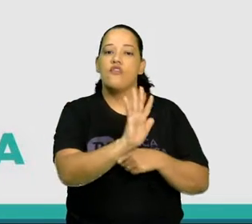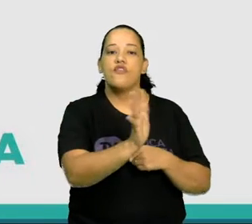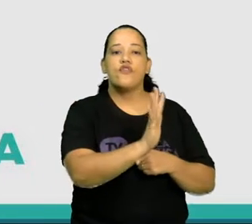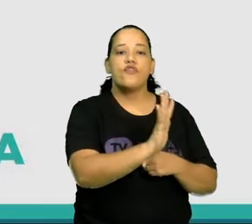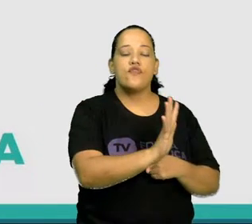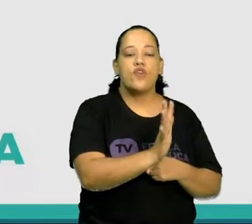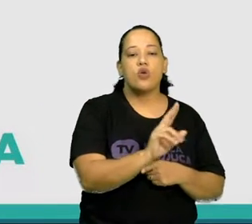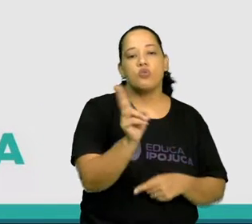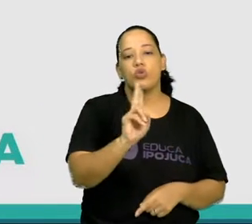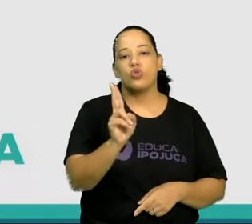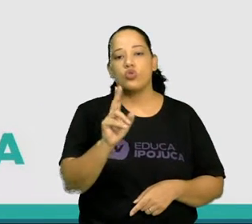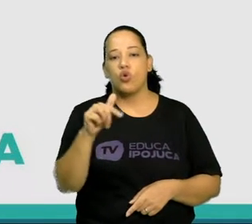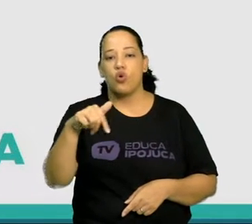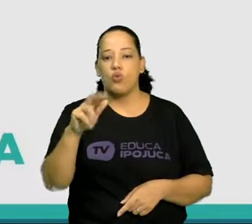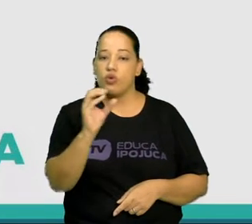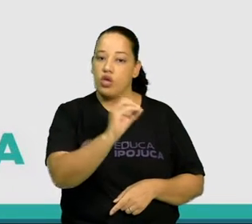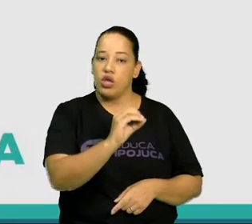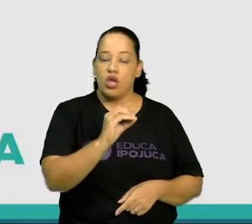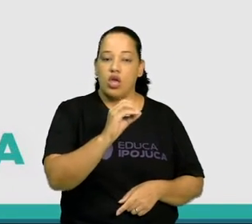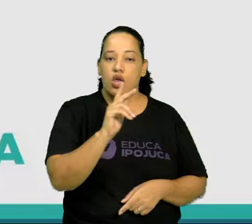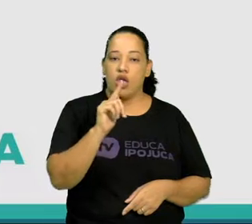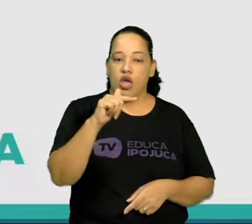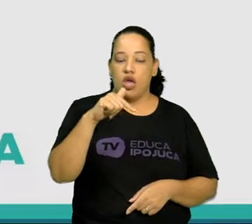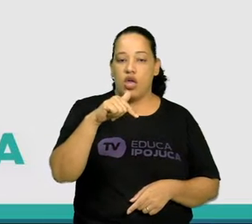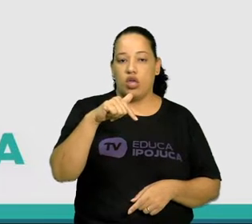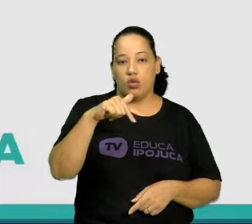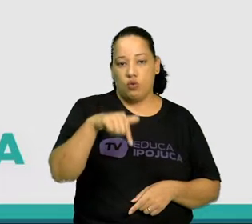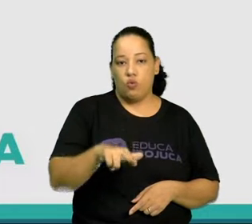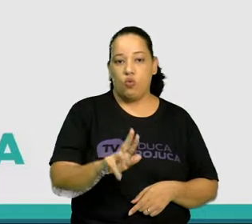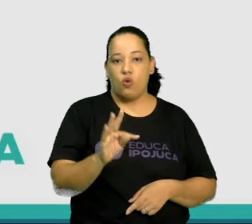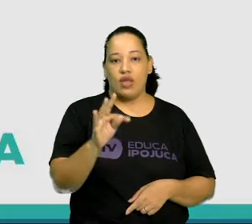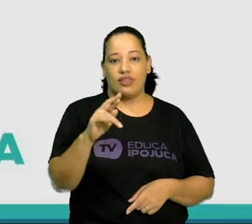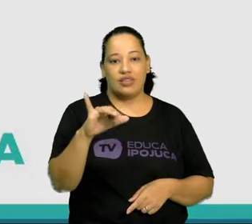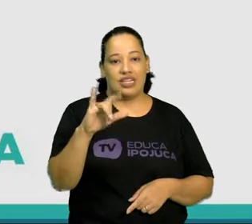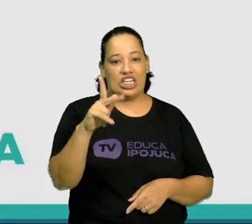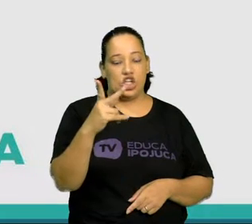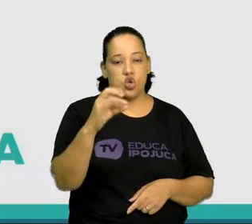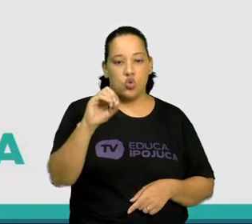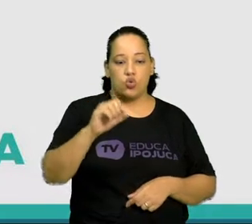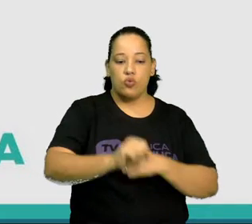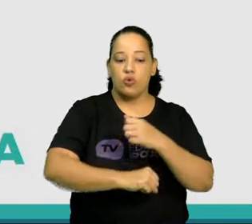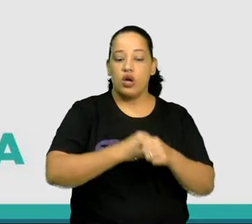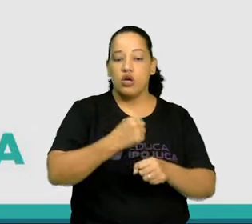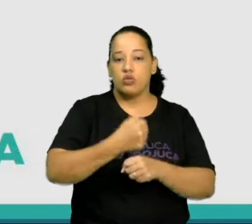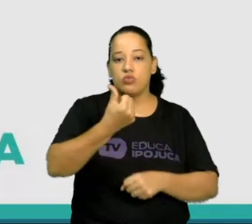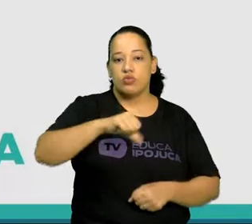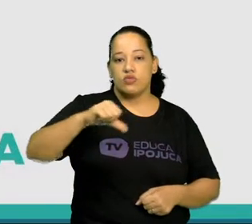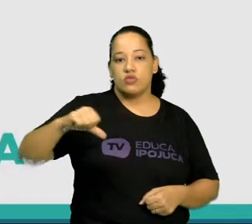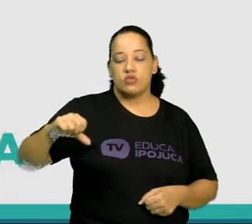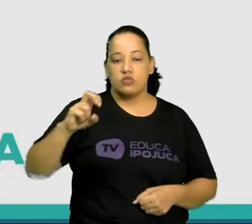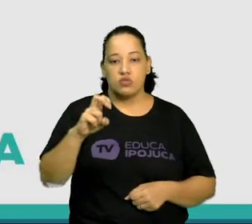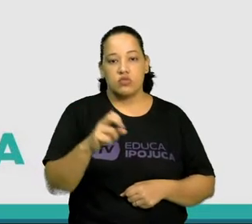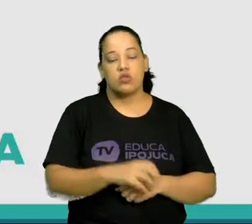Quatrilho, em 1995, do Fábio Barreto.